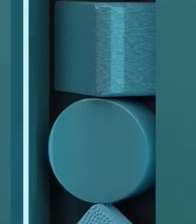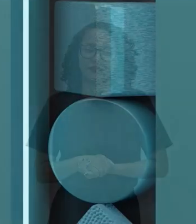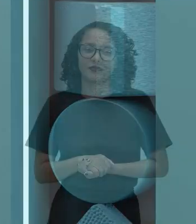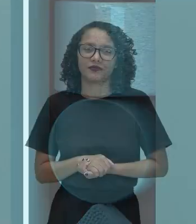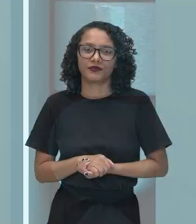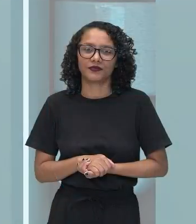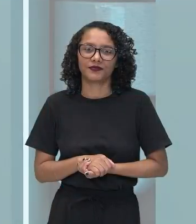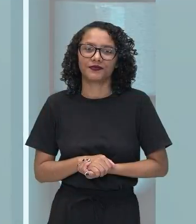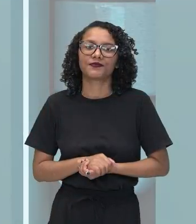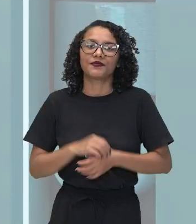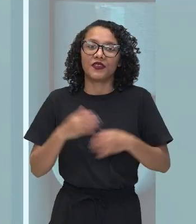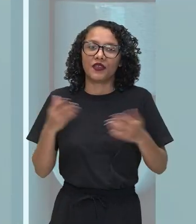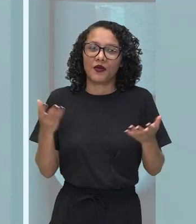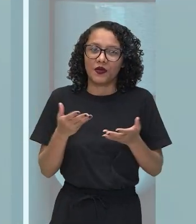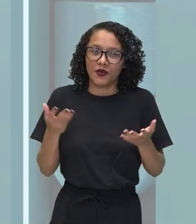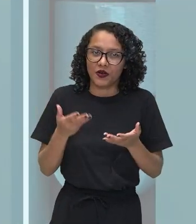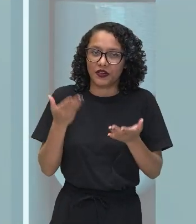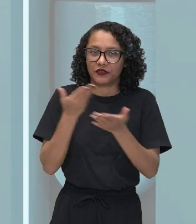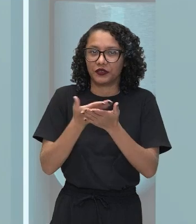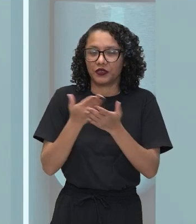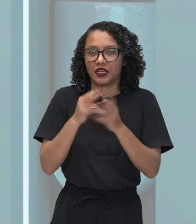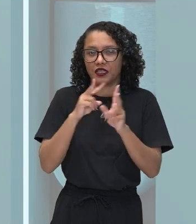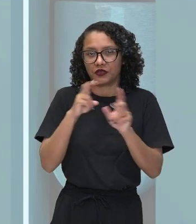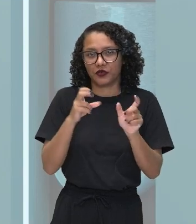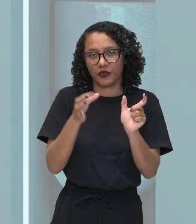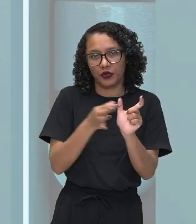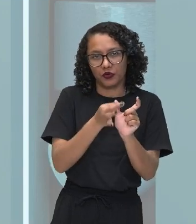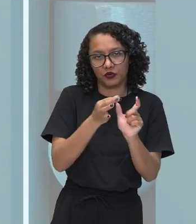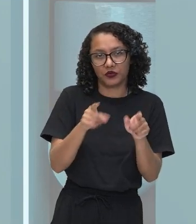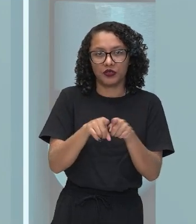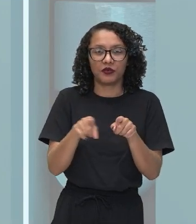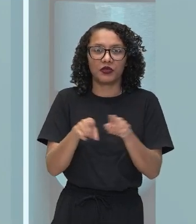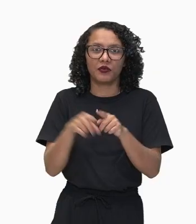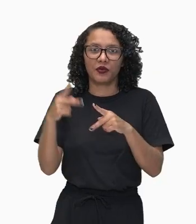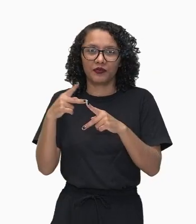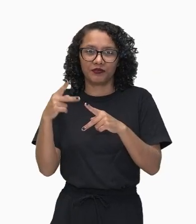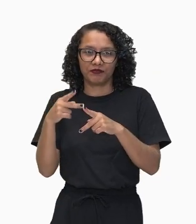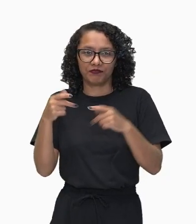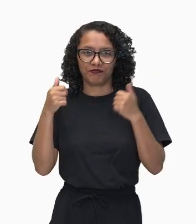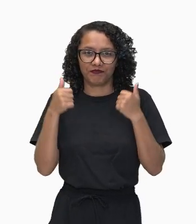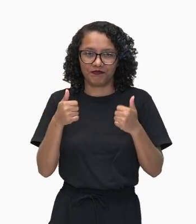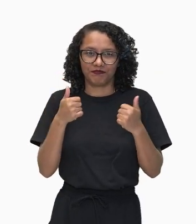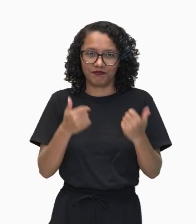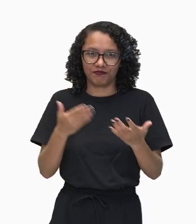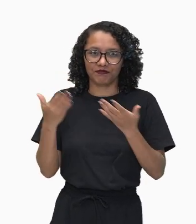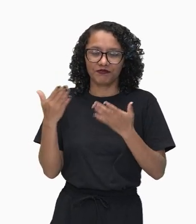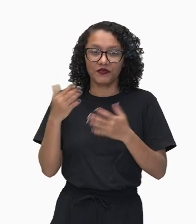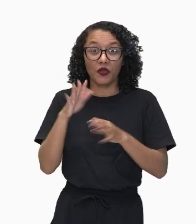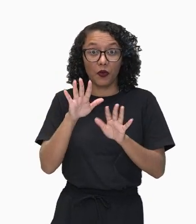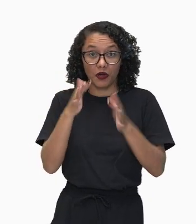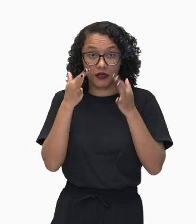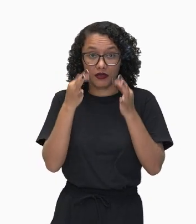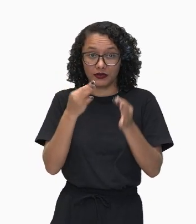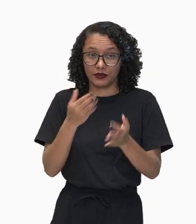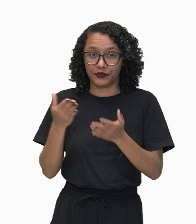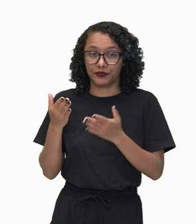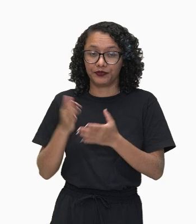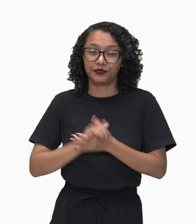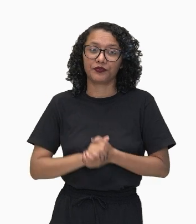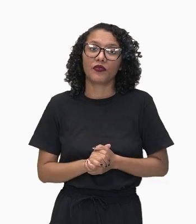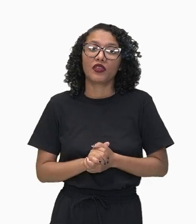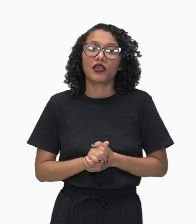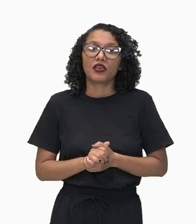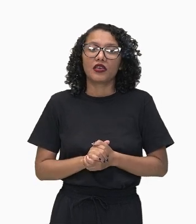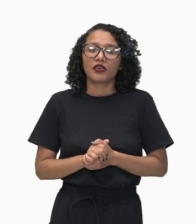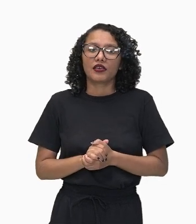Vamos falar sobre conjunção e preposição? Vamos lá. Olha só, primeiramente, observe aí. Então, temos aí duas